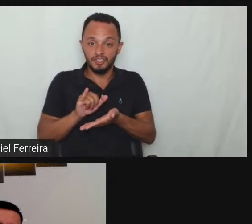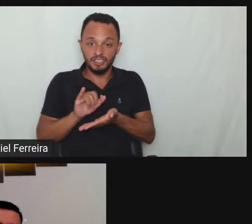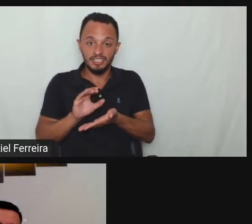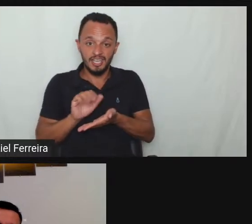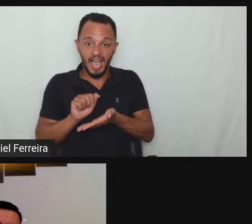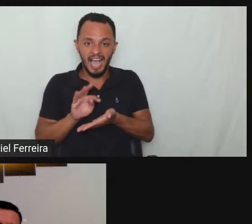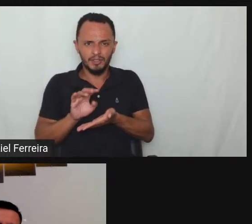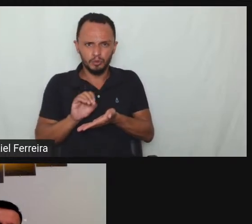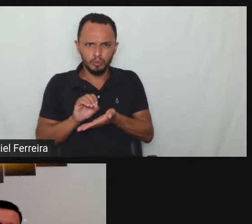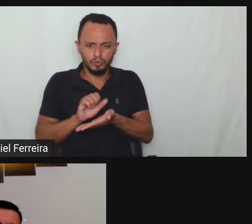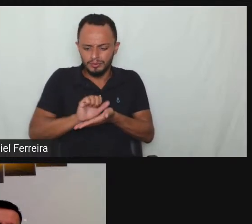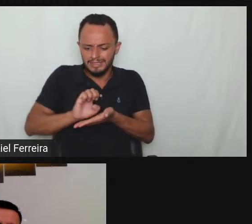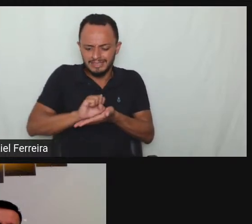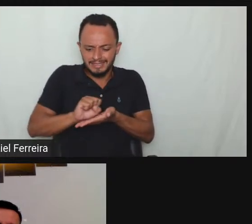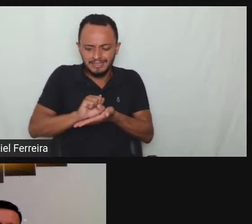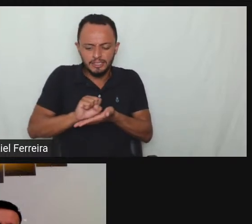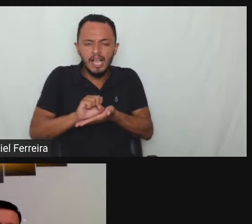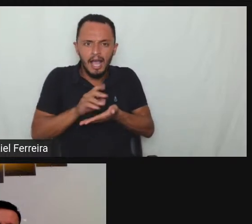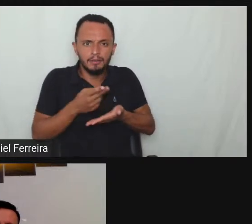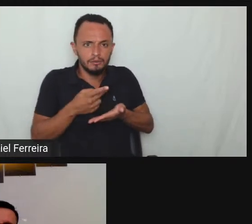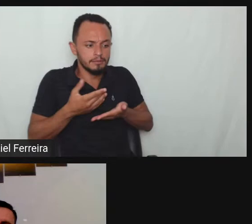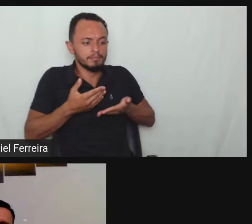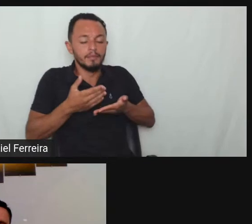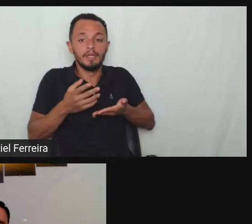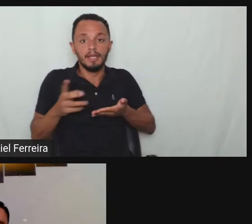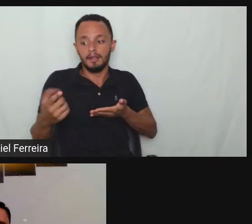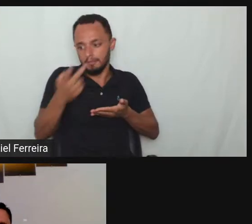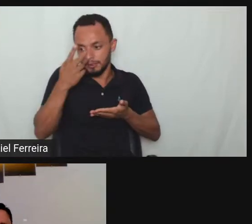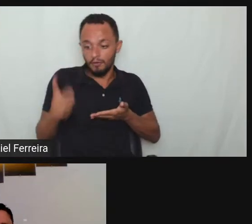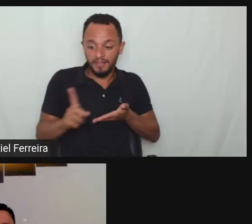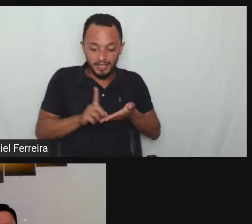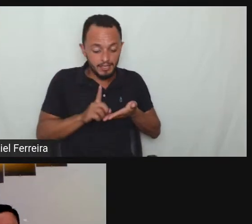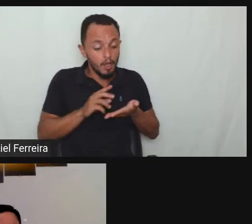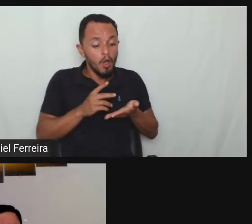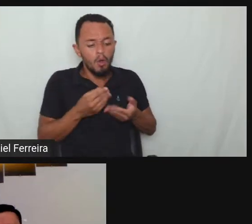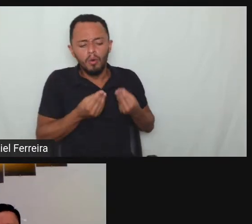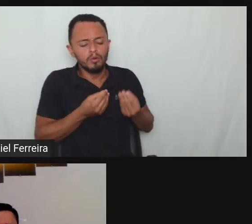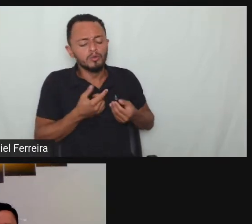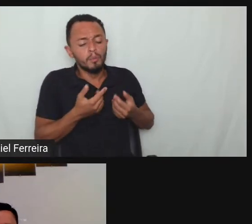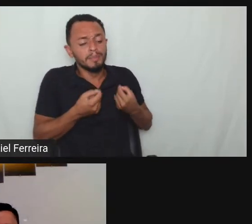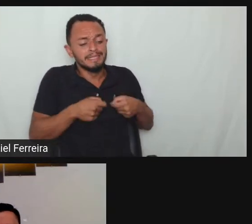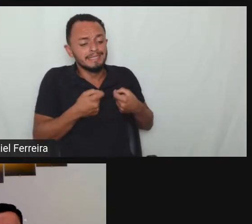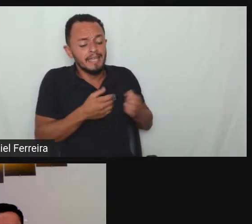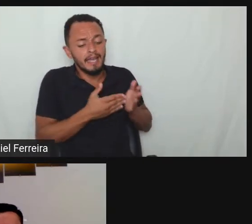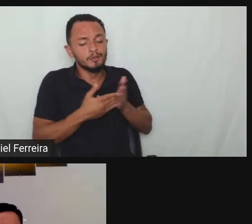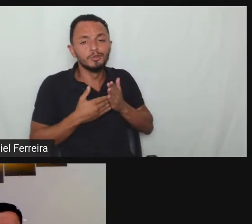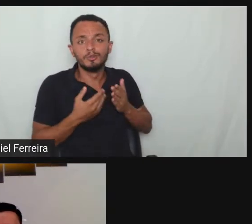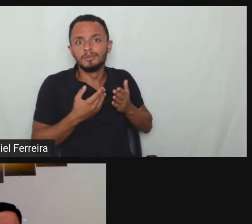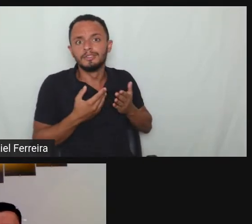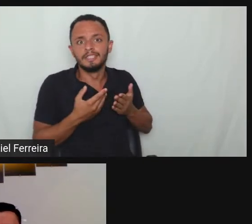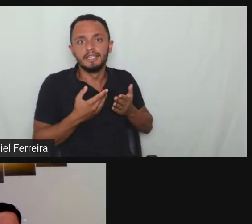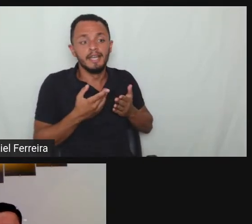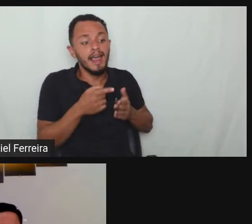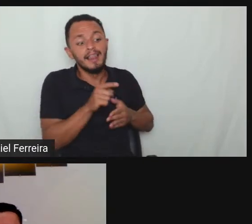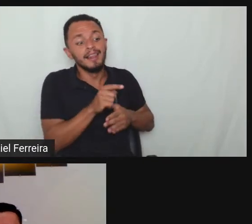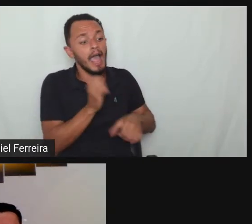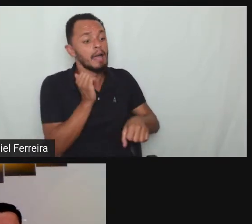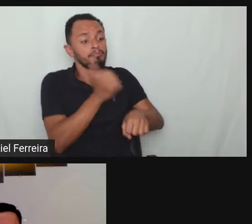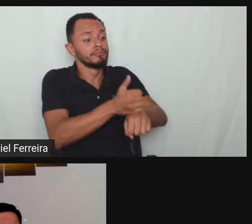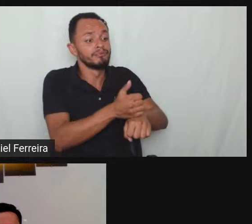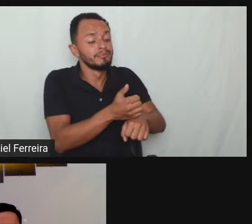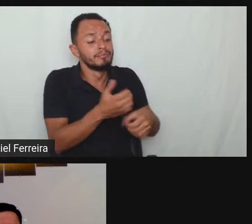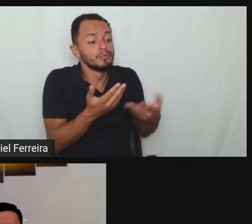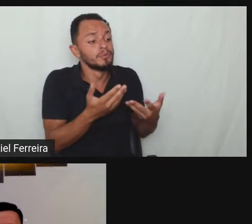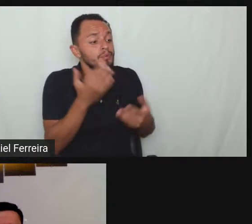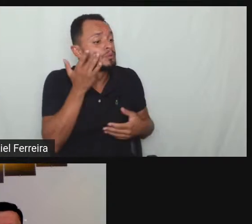obrigatoriedade ou não costuma aparecer no termo de homologação da demissão você conhece alguma outra maneira Marcelo o empregado com